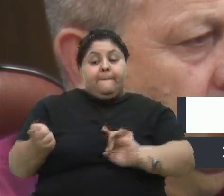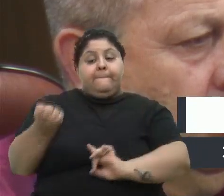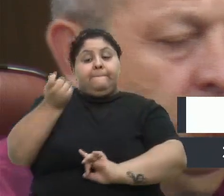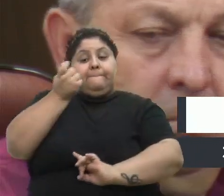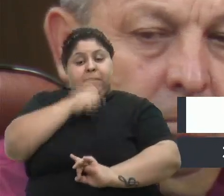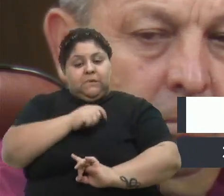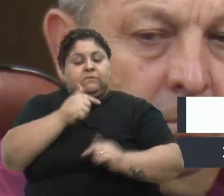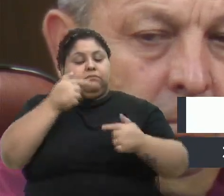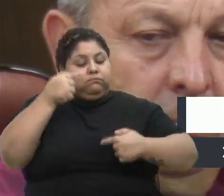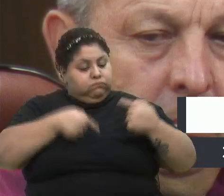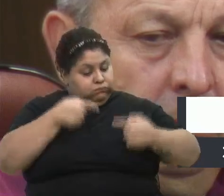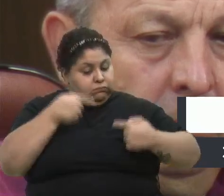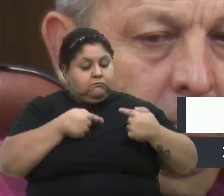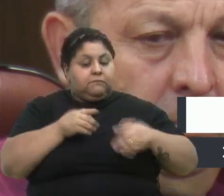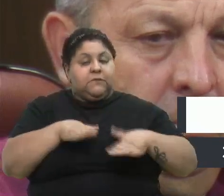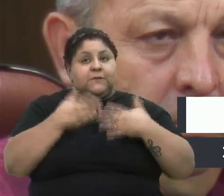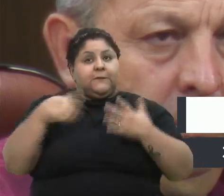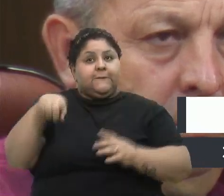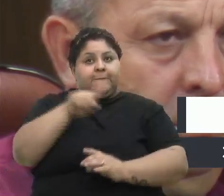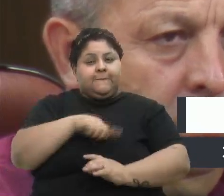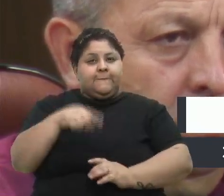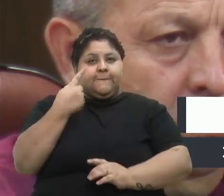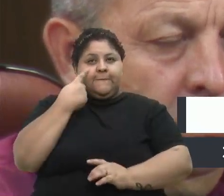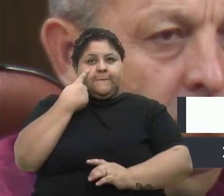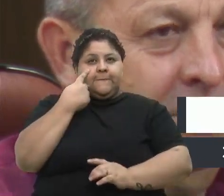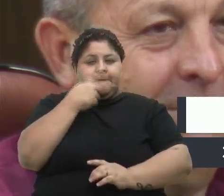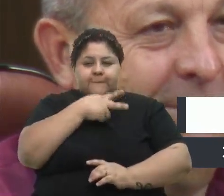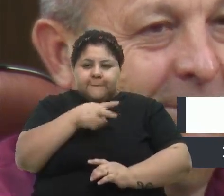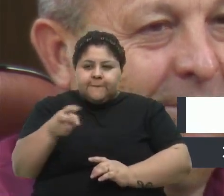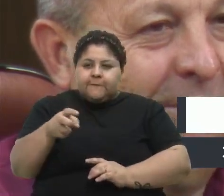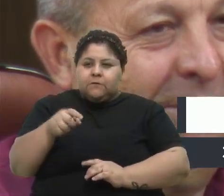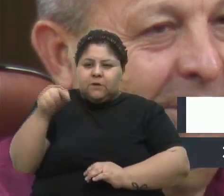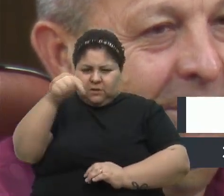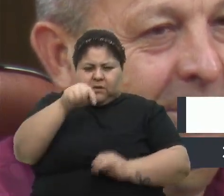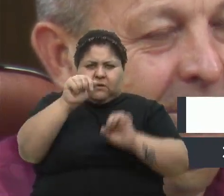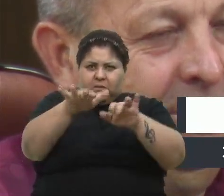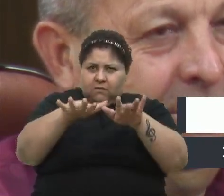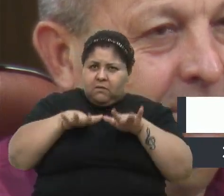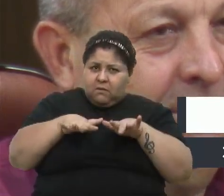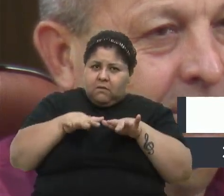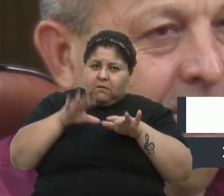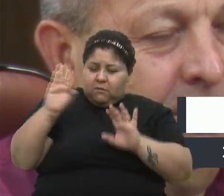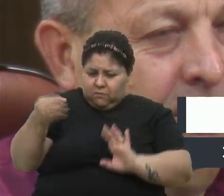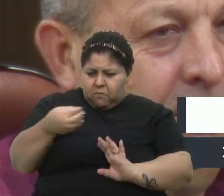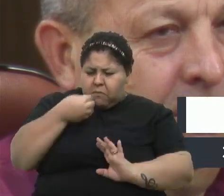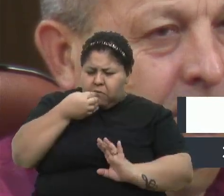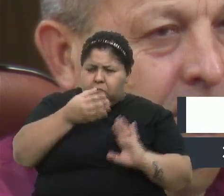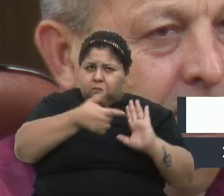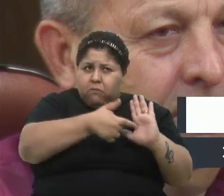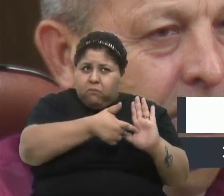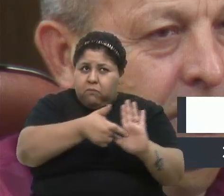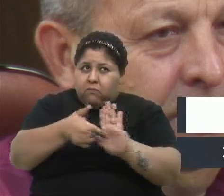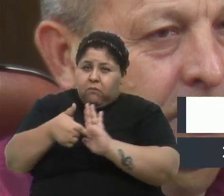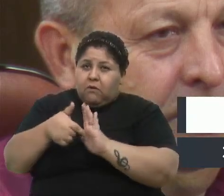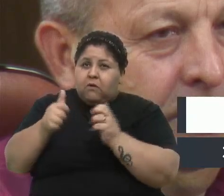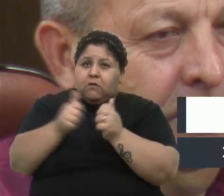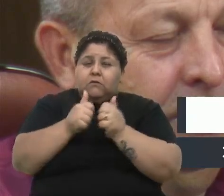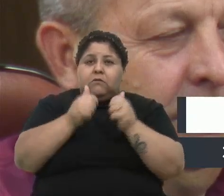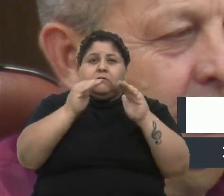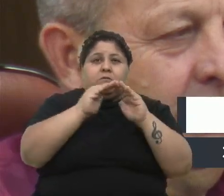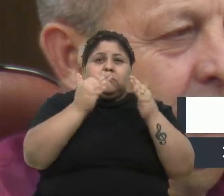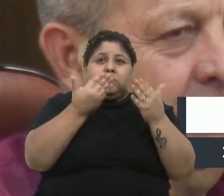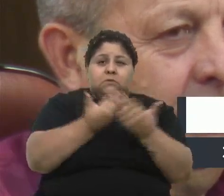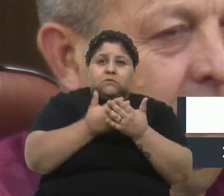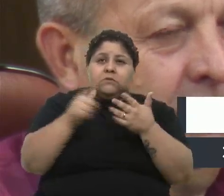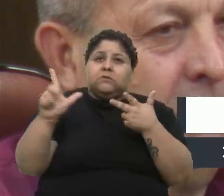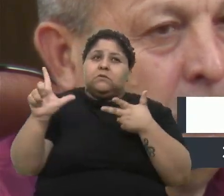discussão. Então, a gente percebe o quanto esse parlamento, de fato, demonstra, através da Escola do